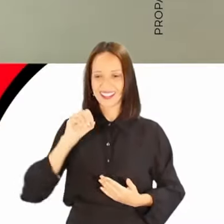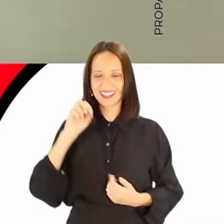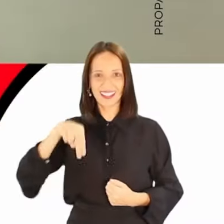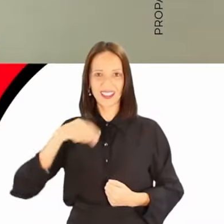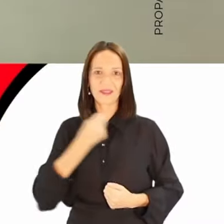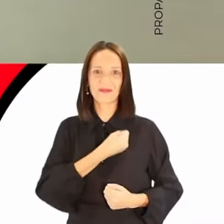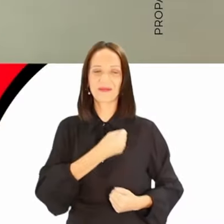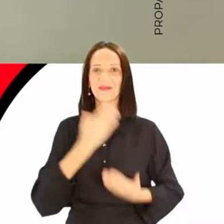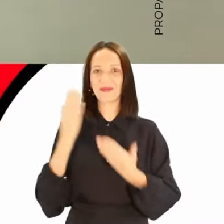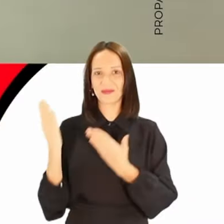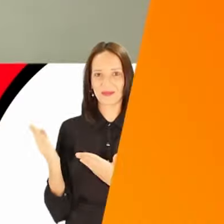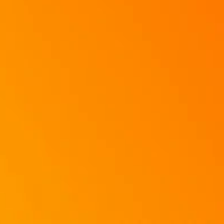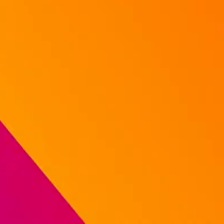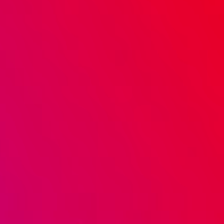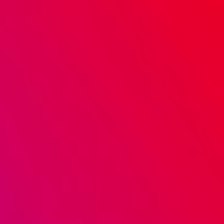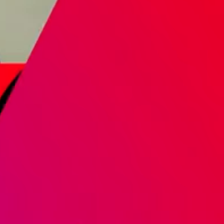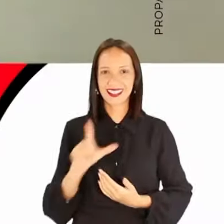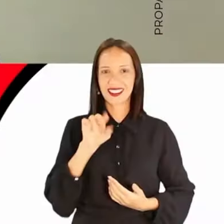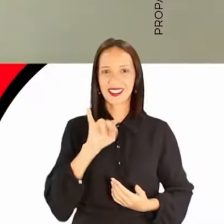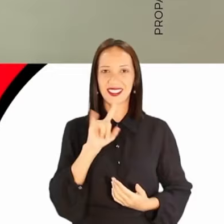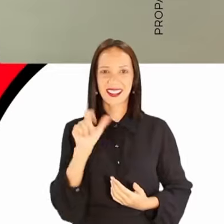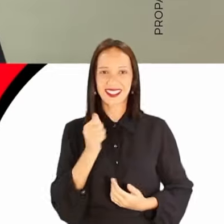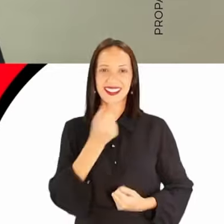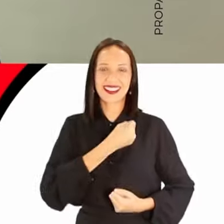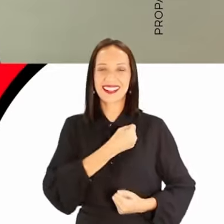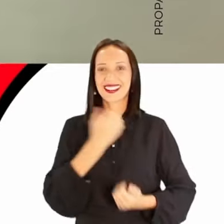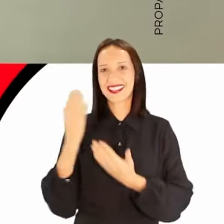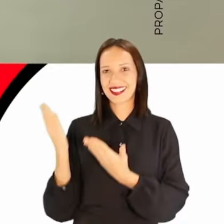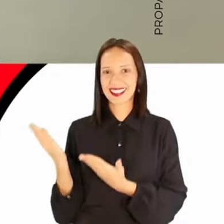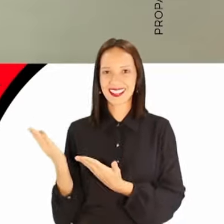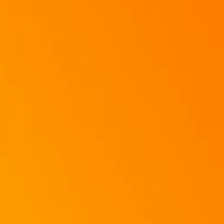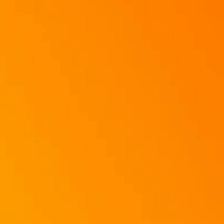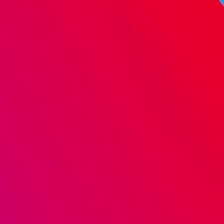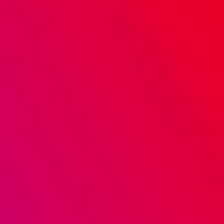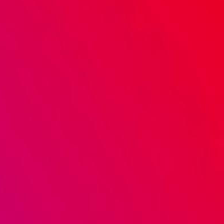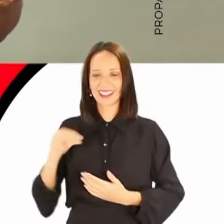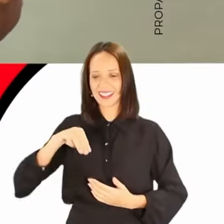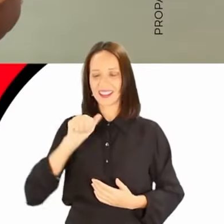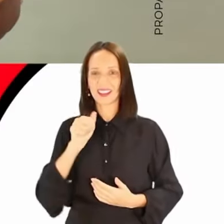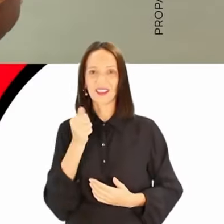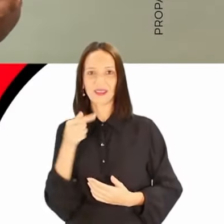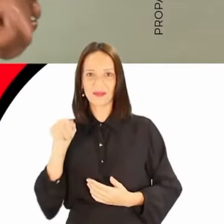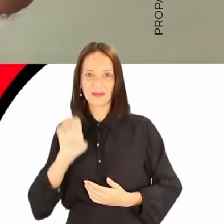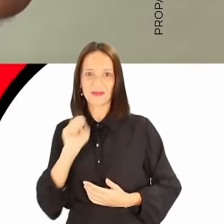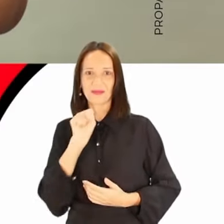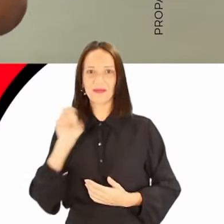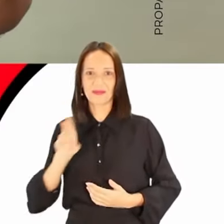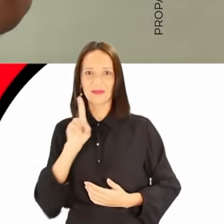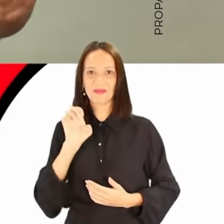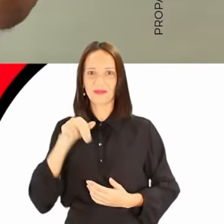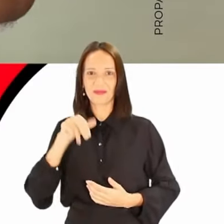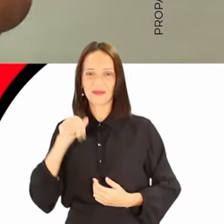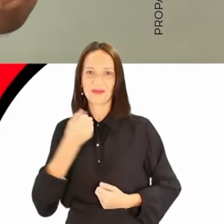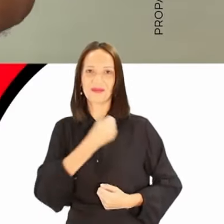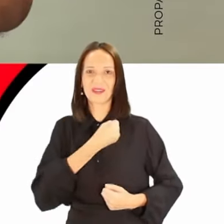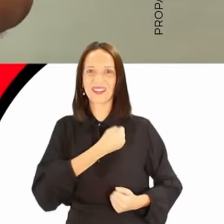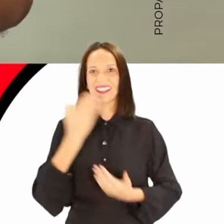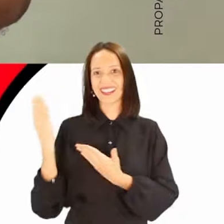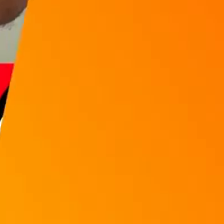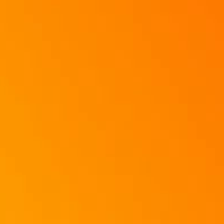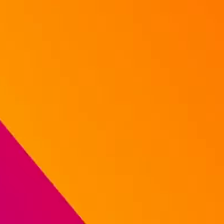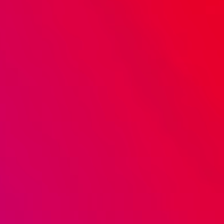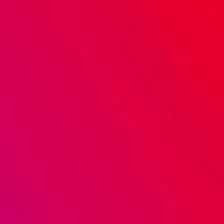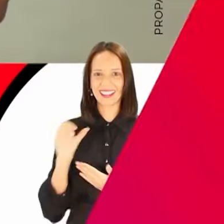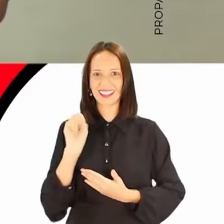Neon Cunha, 50-7-11. Luísa Pereira, 50-0-9-9. Mãe Sur de Nanã, 50-7